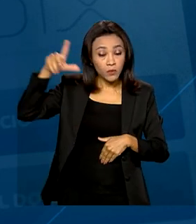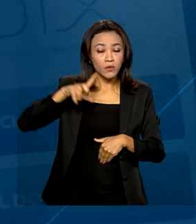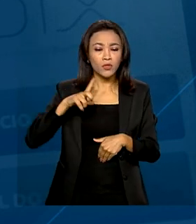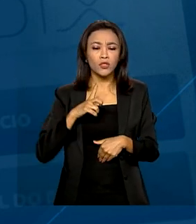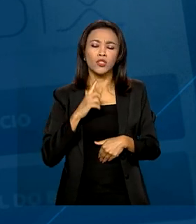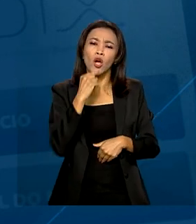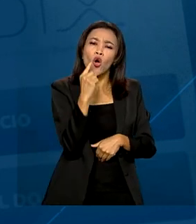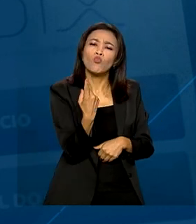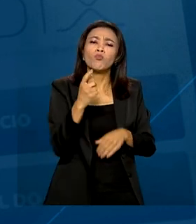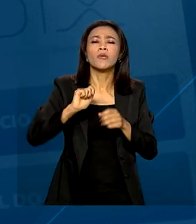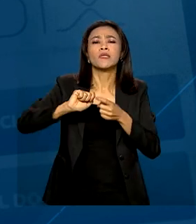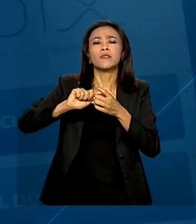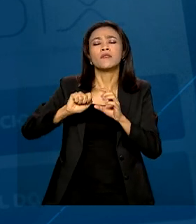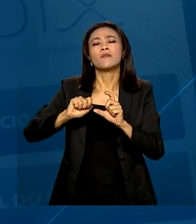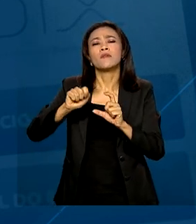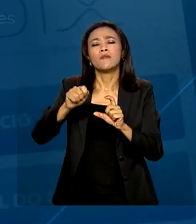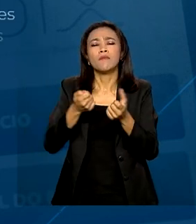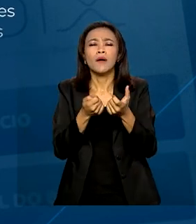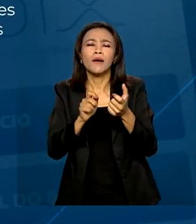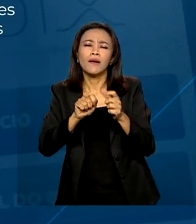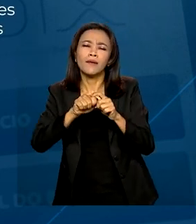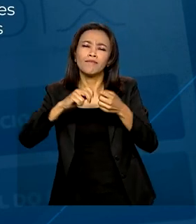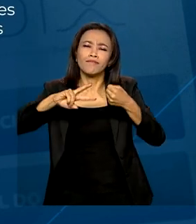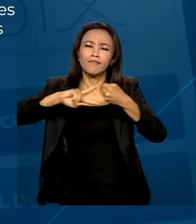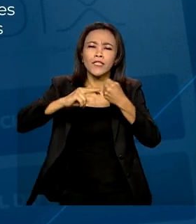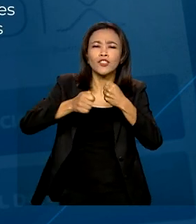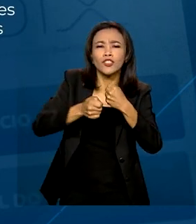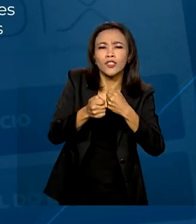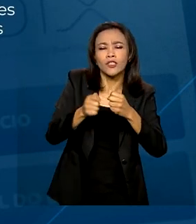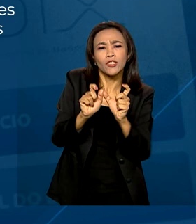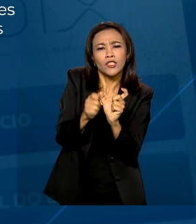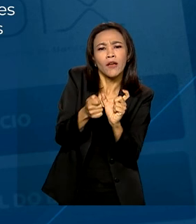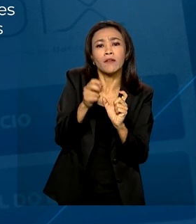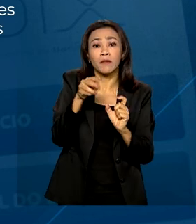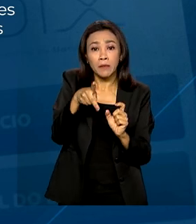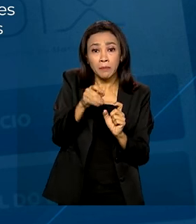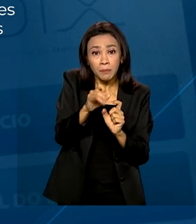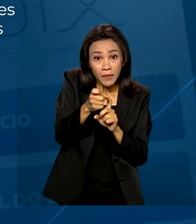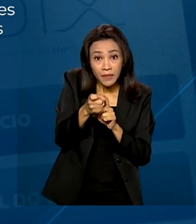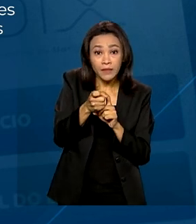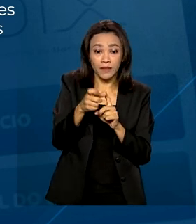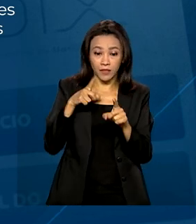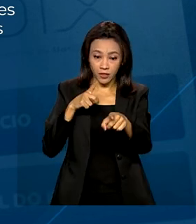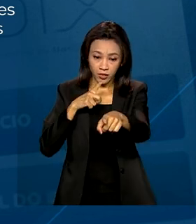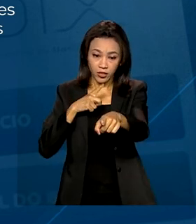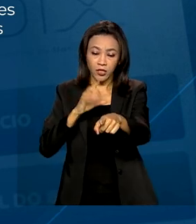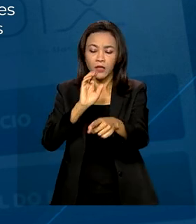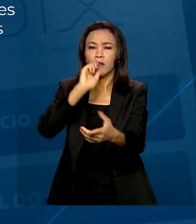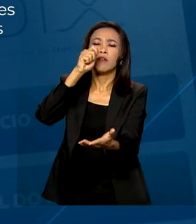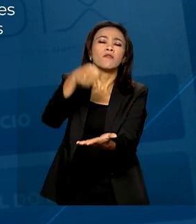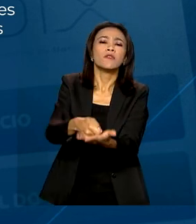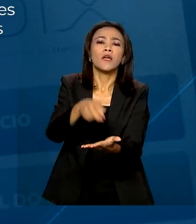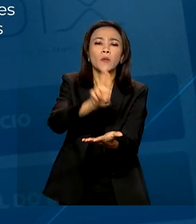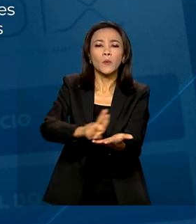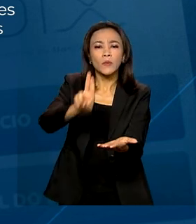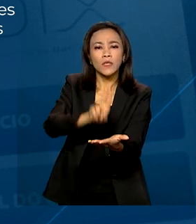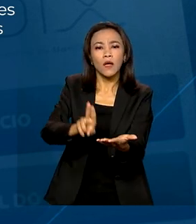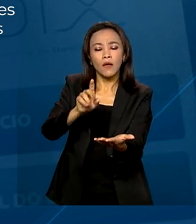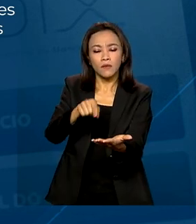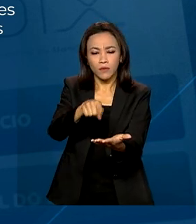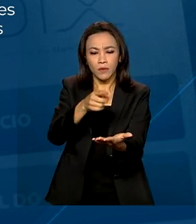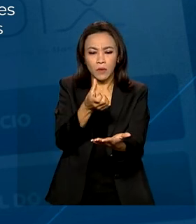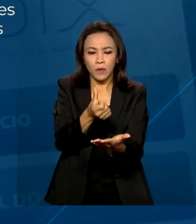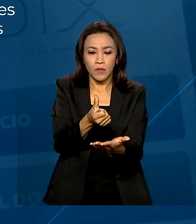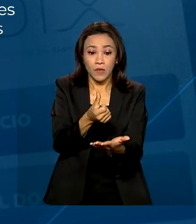uma chave PIX cadastrada em 2021. 100 milhões de pessoas fizeram ao menos um pagamento com o PIX e foram